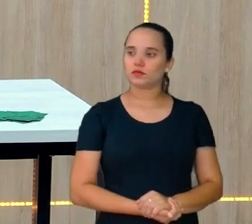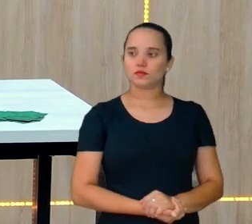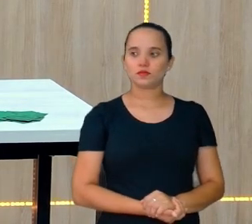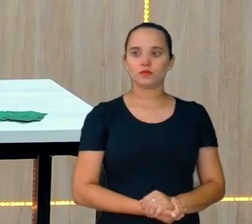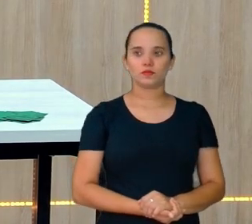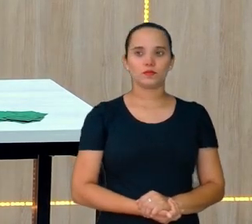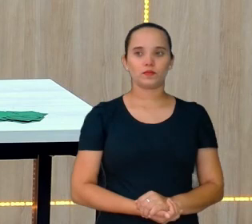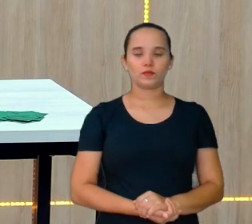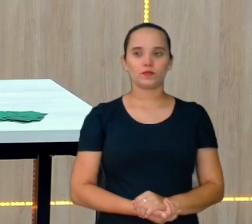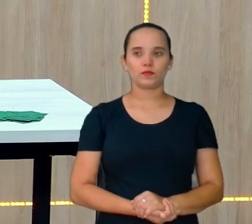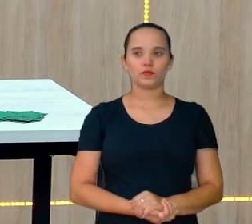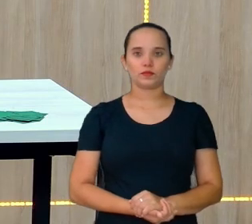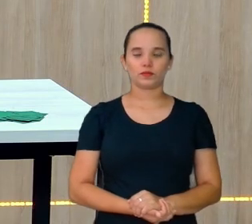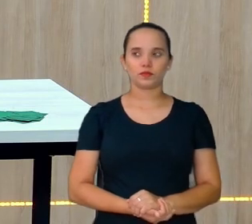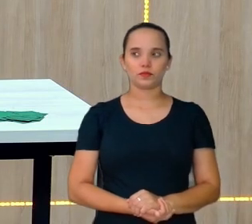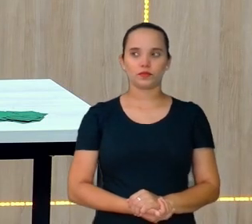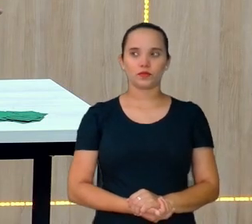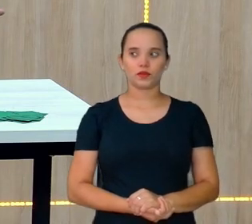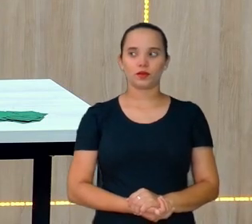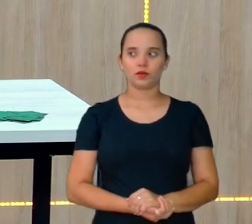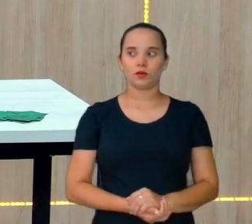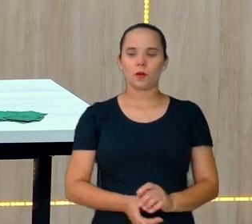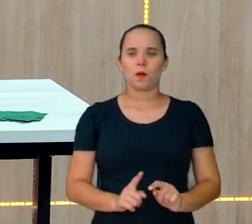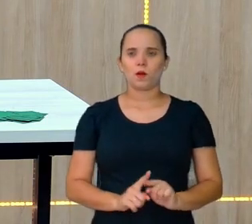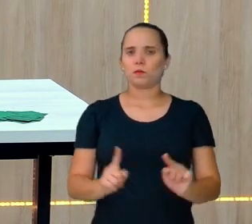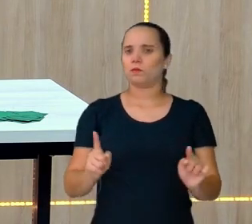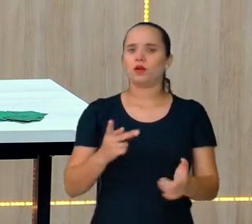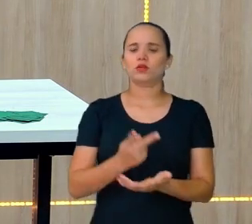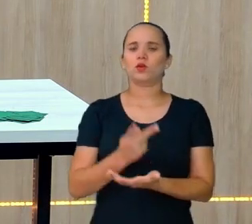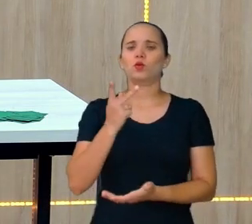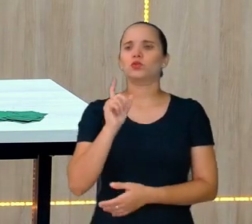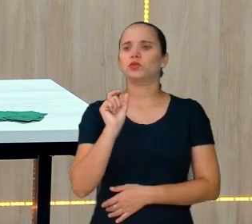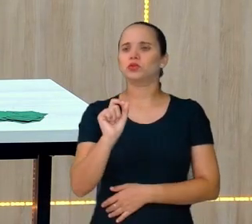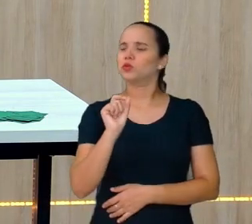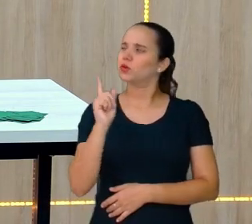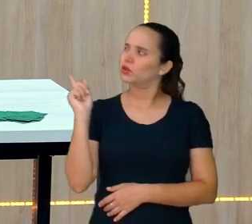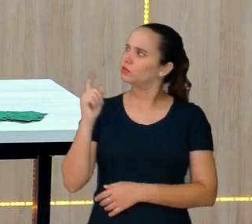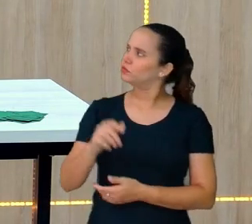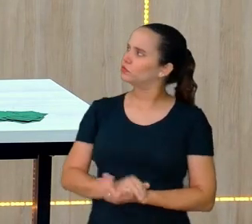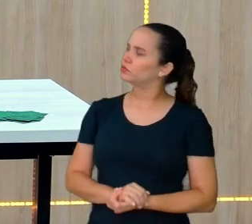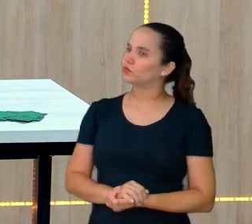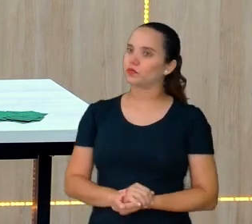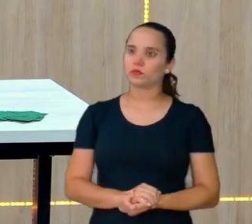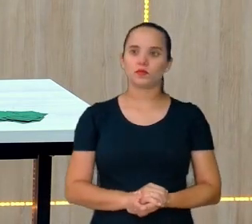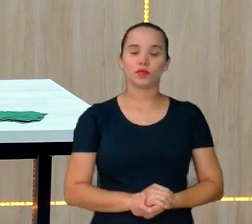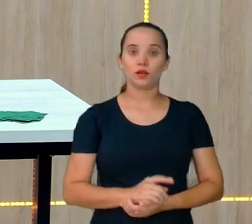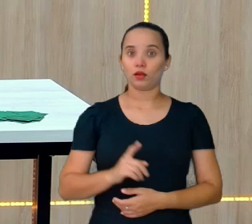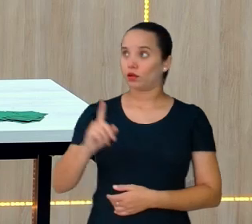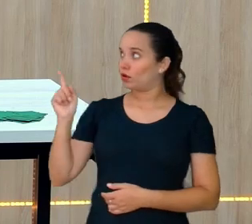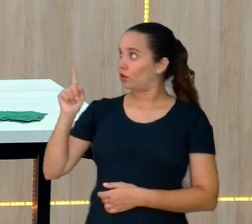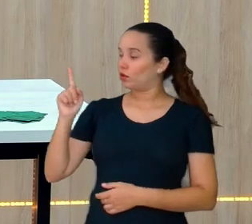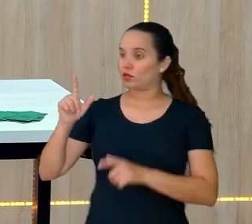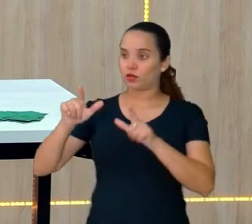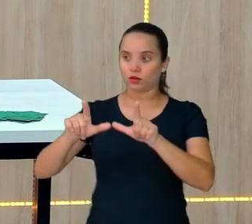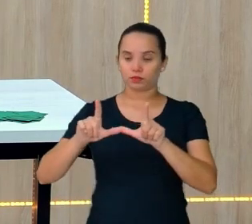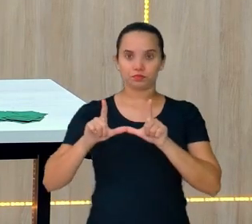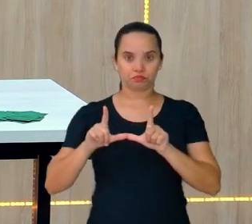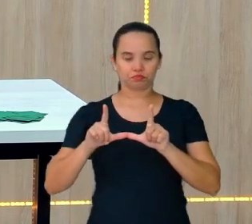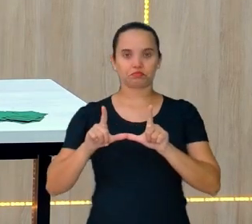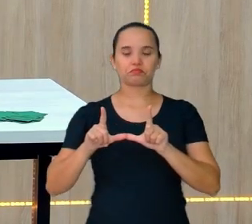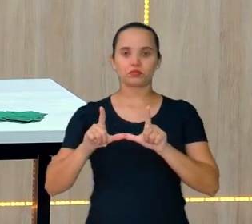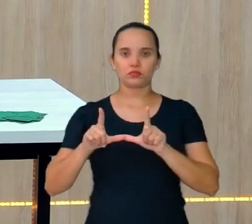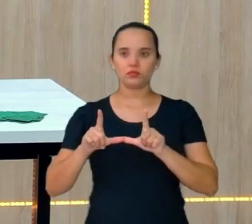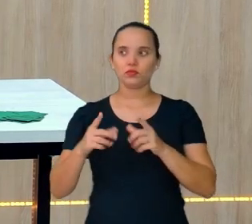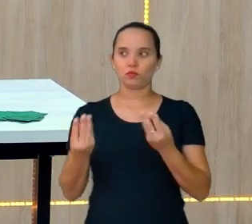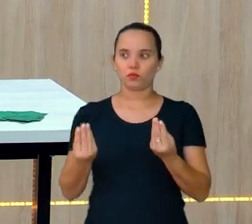Para a gente saber. E o que aconteceu? Este quadrado aqui, a gente pode trazer